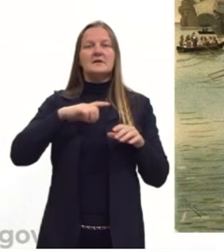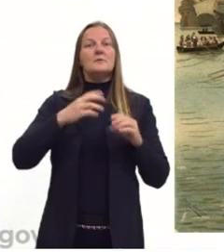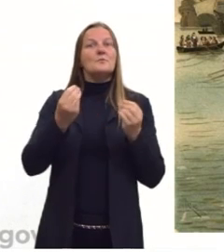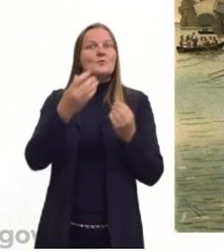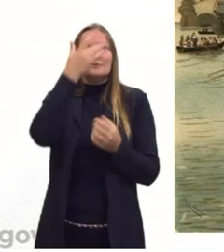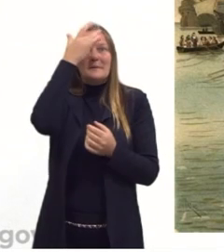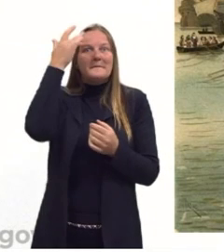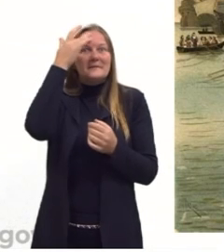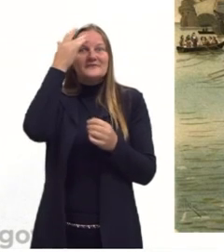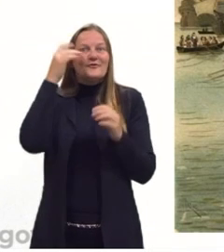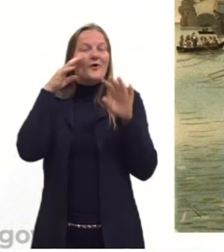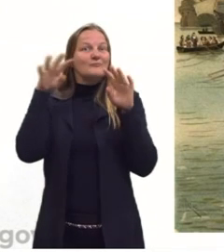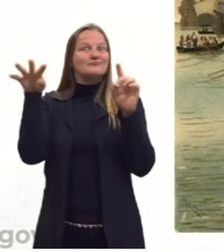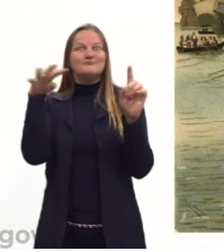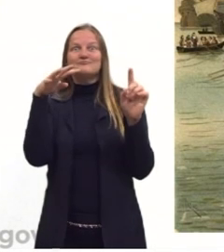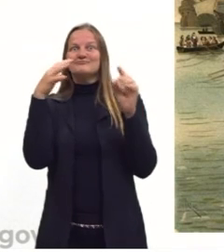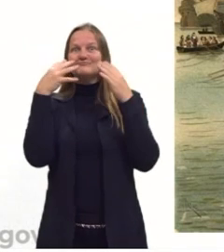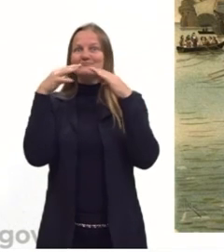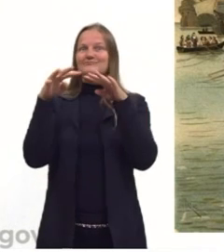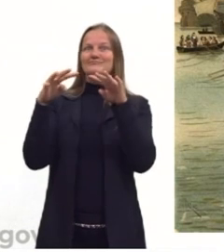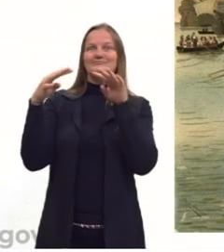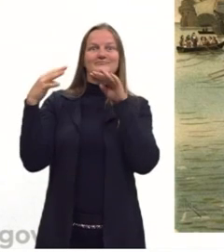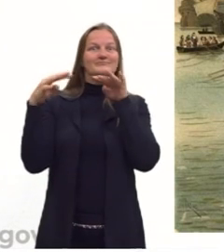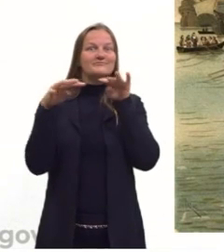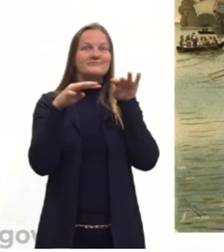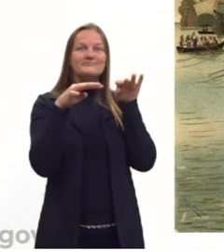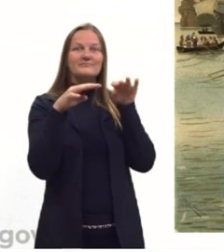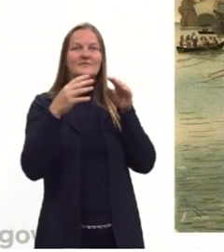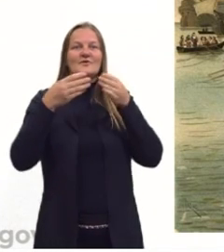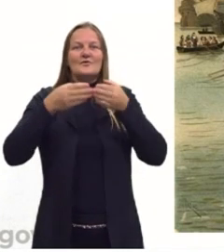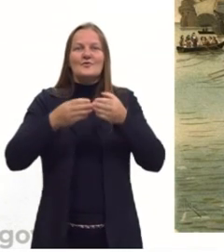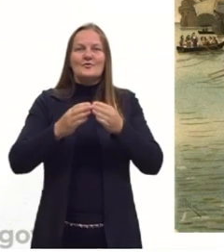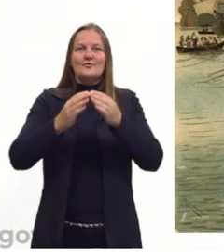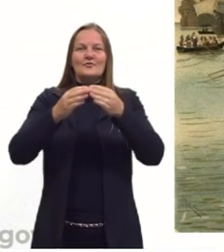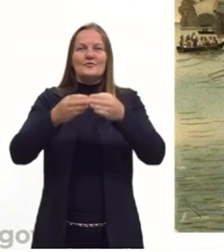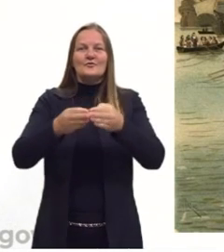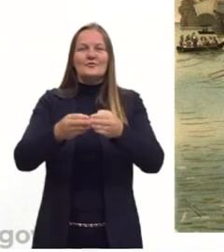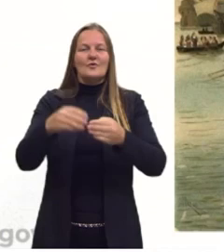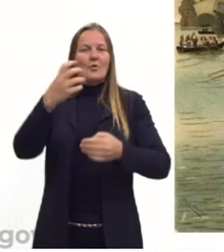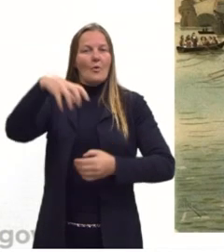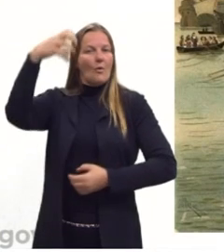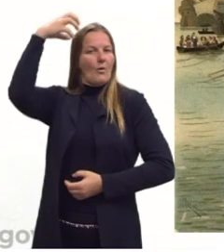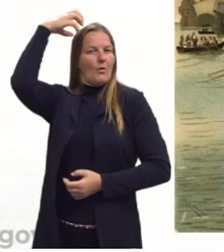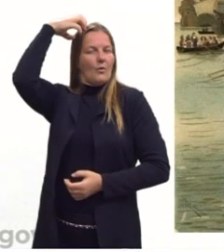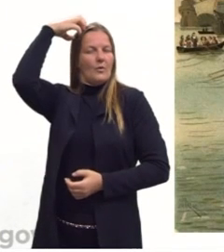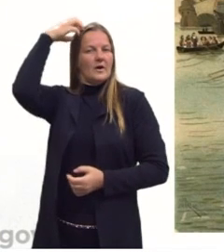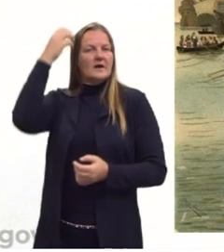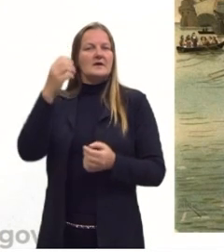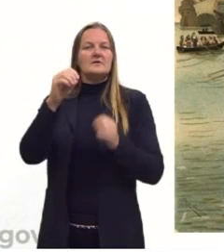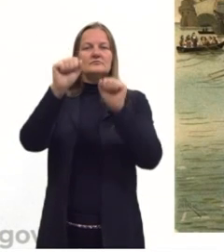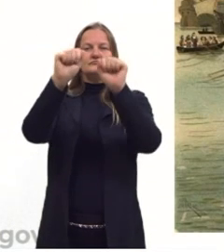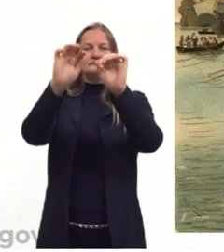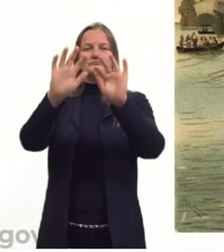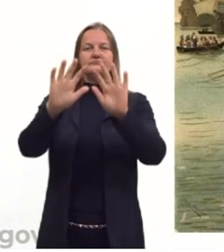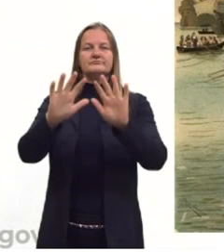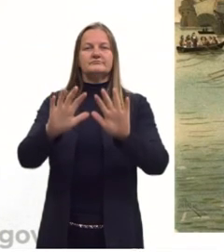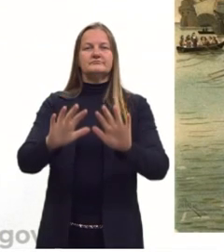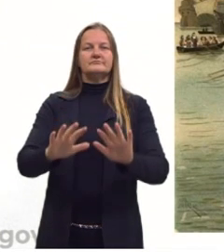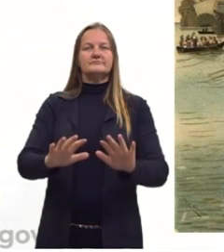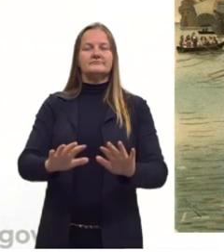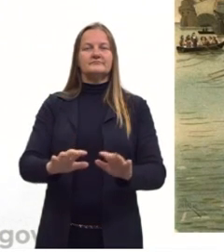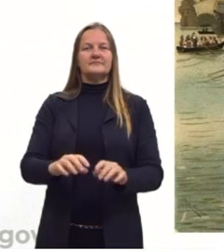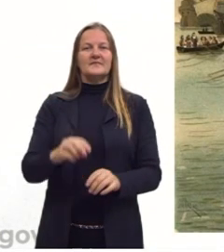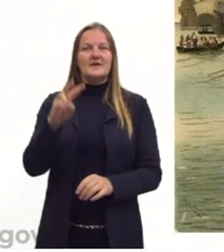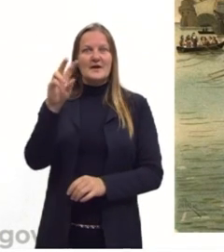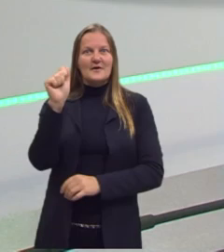gente acompanhando esse embarcamento. E o rei está abençoando essa viagem. Essa viagem do Vasco